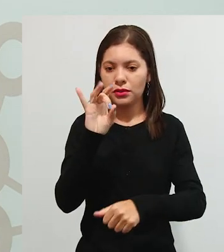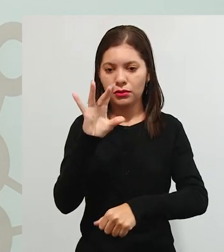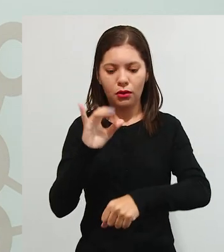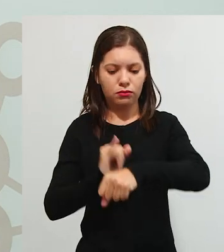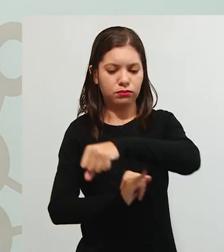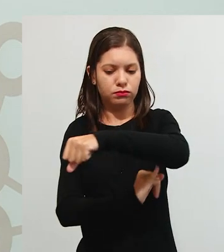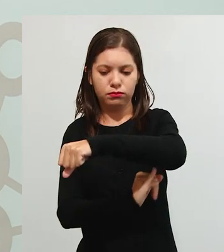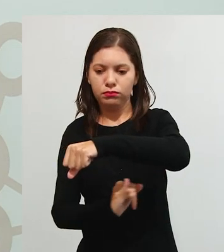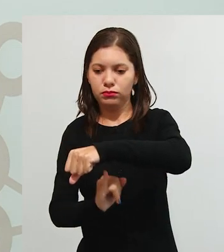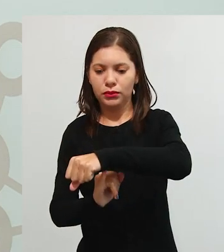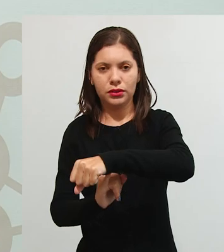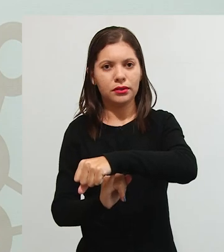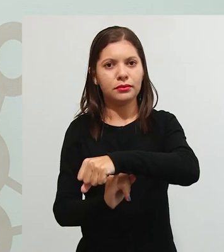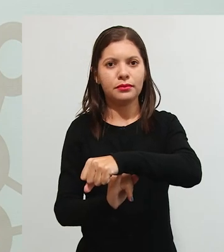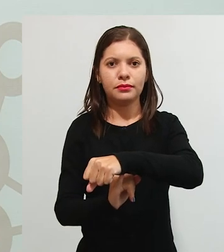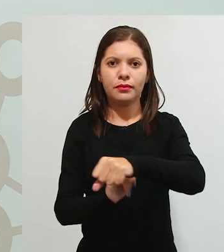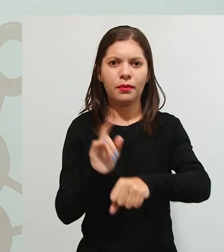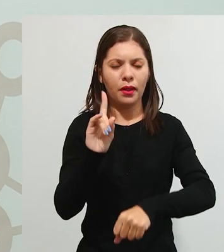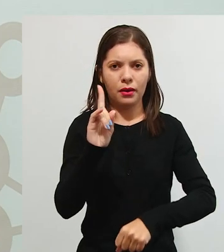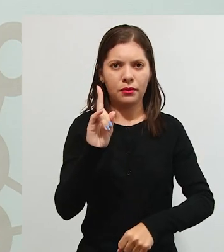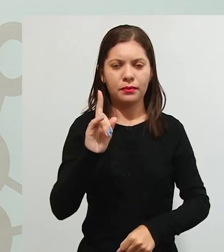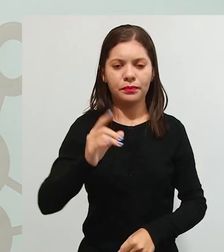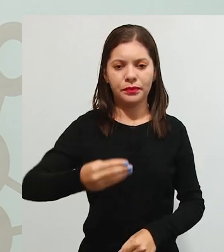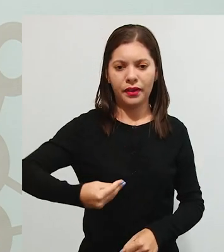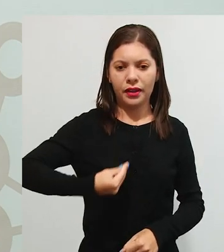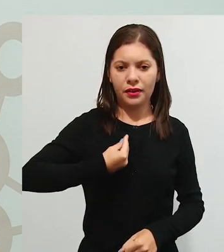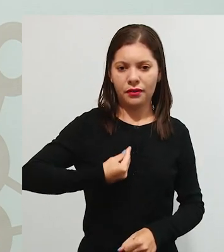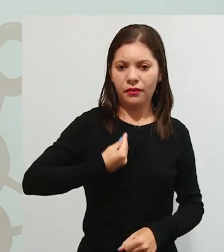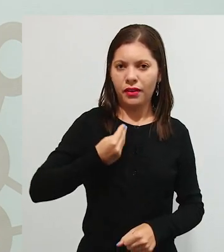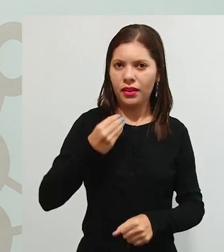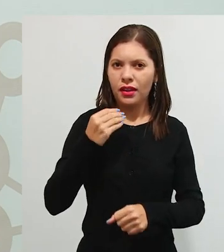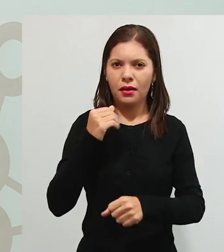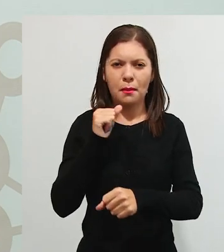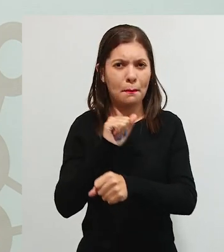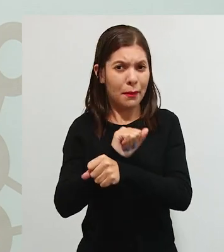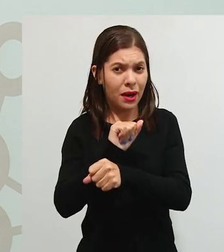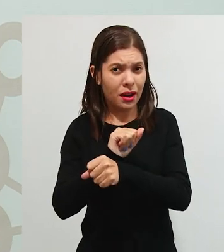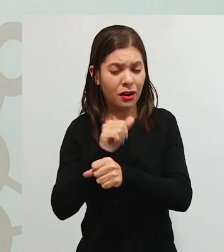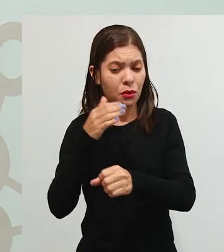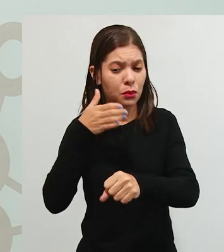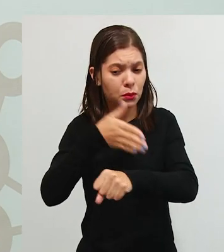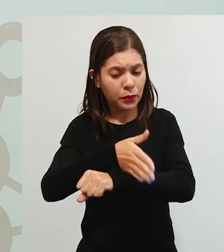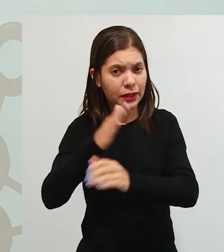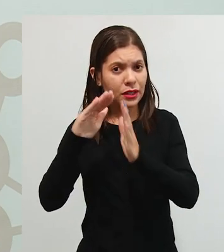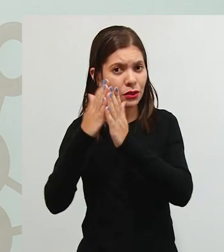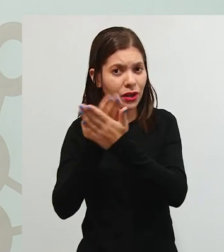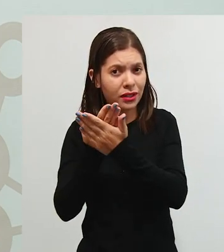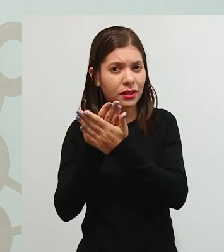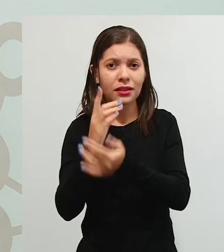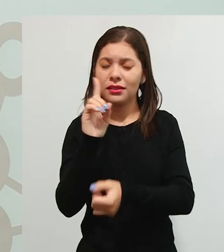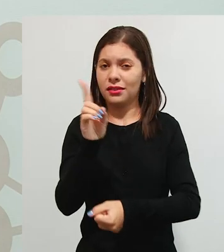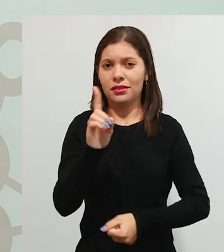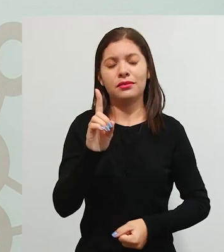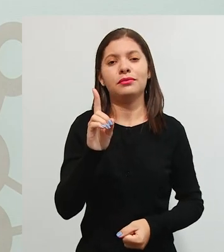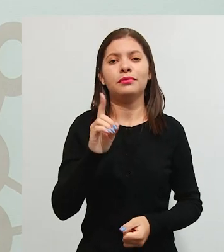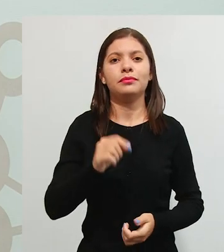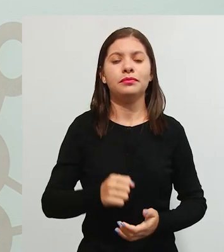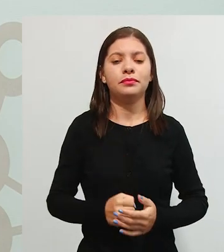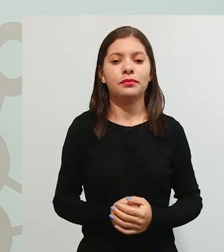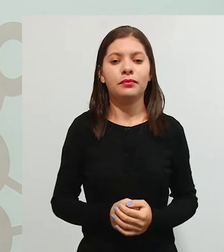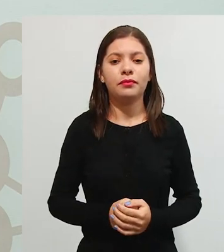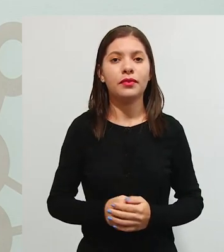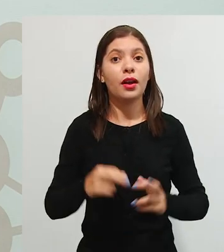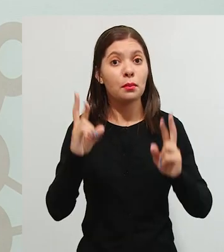instituição alheia, né, ou seja, a vida não para quando a criança entra na escola, quando o adulto entra na escola.